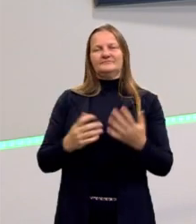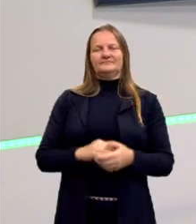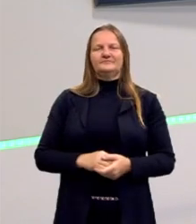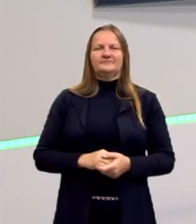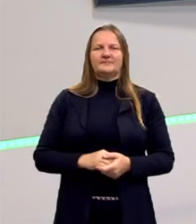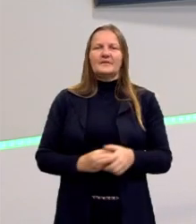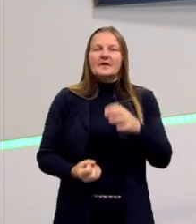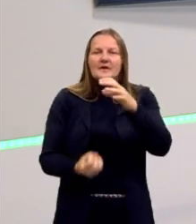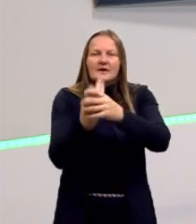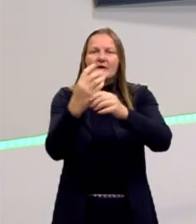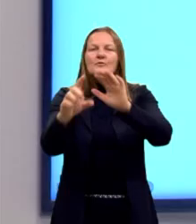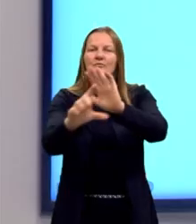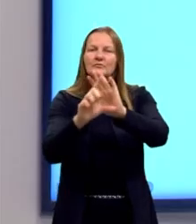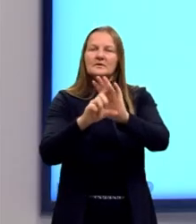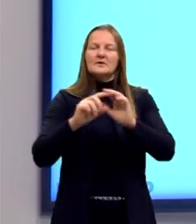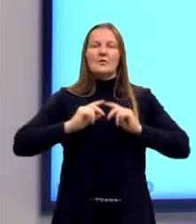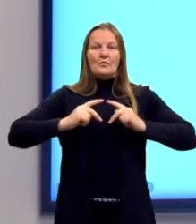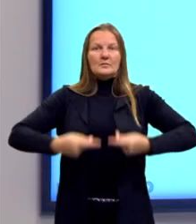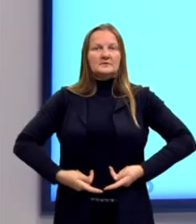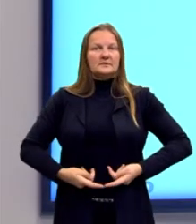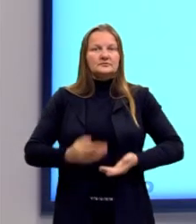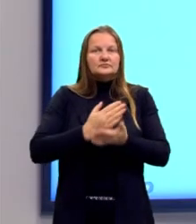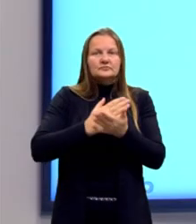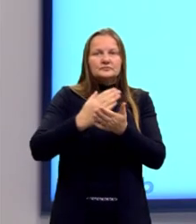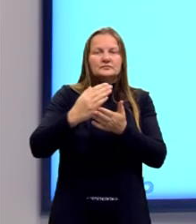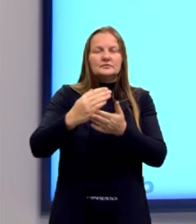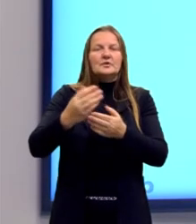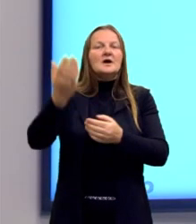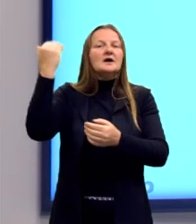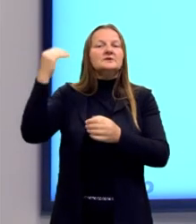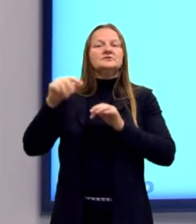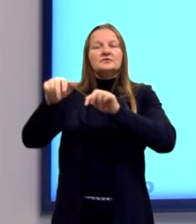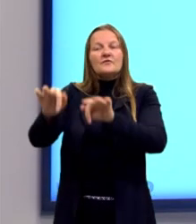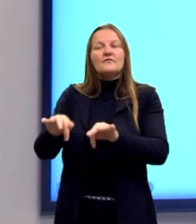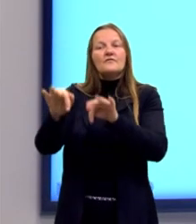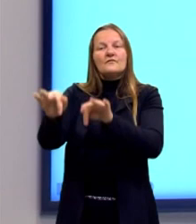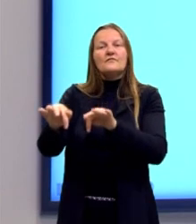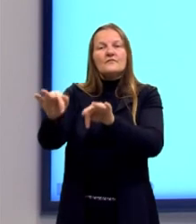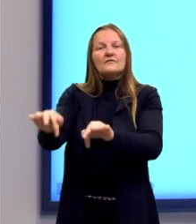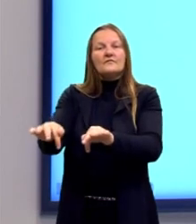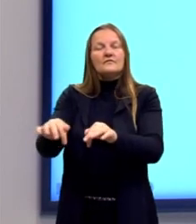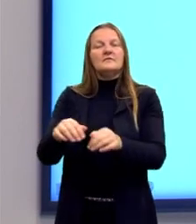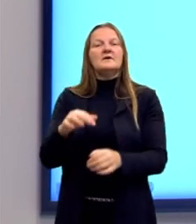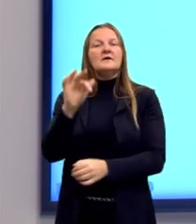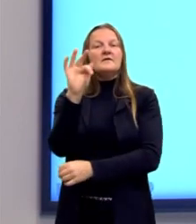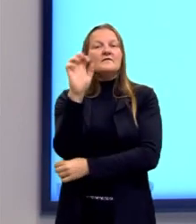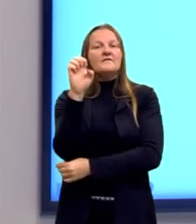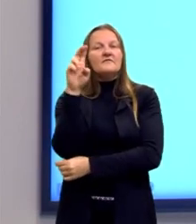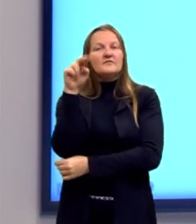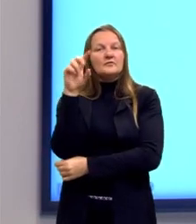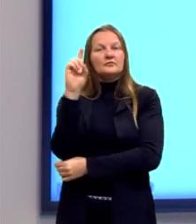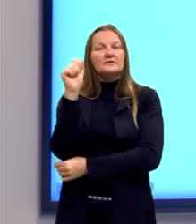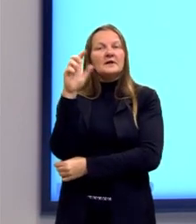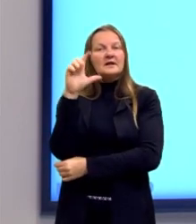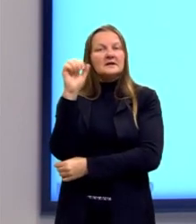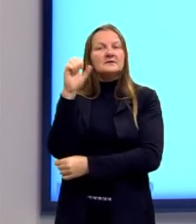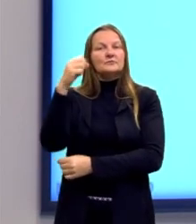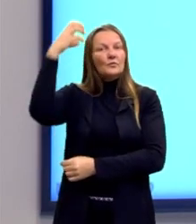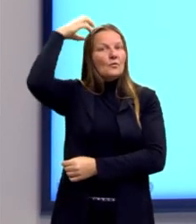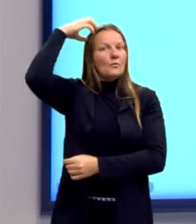aqui a humanidade está vindo do feudalismo, está vindo do absolutismo, em que os reis é que tinham poder sobre as pessoas.